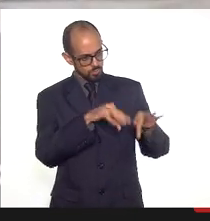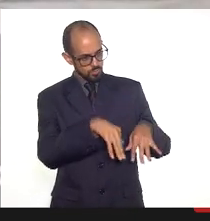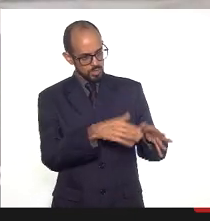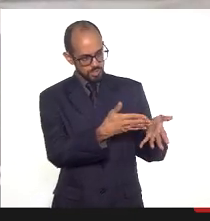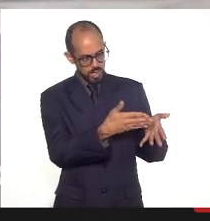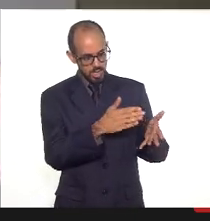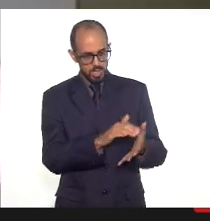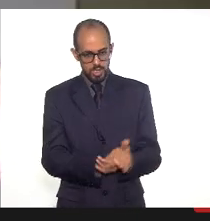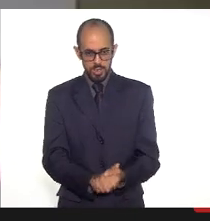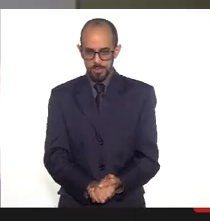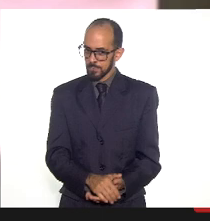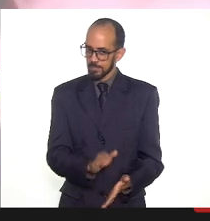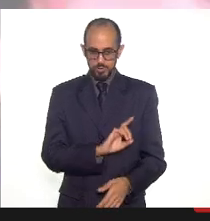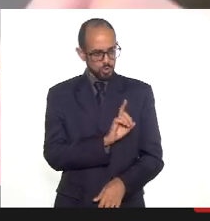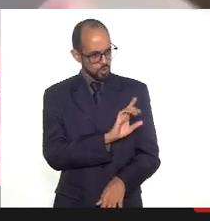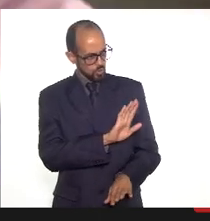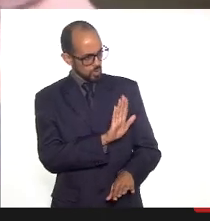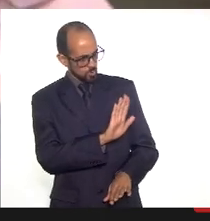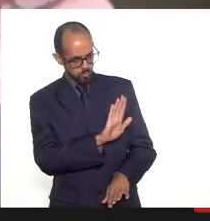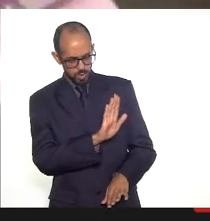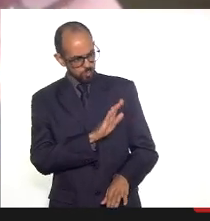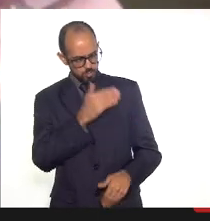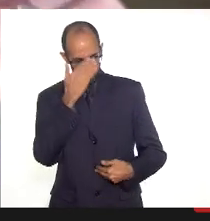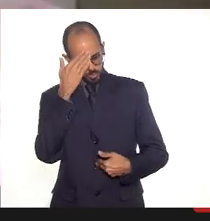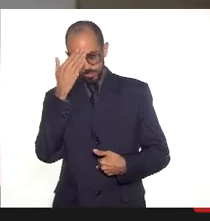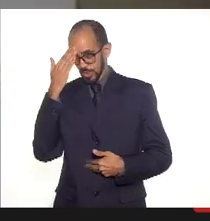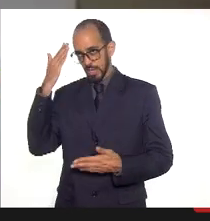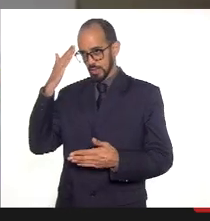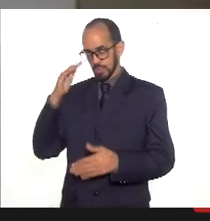deputada não obrigada deputada obrigada